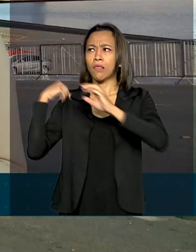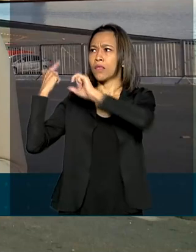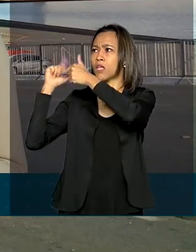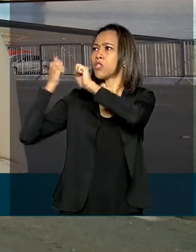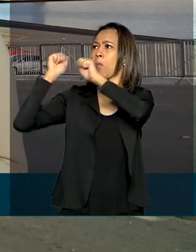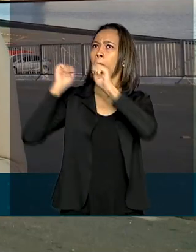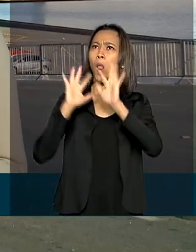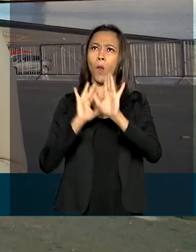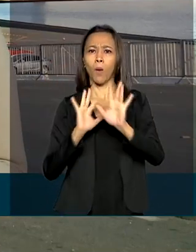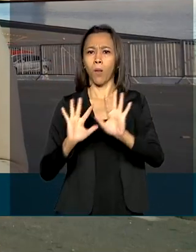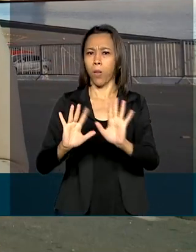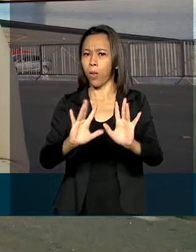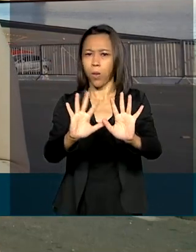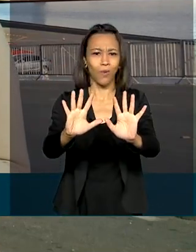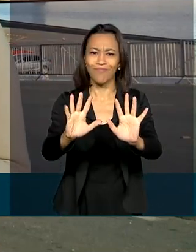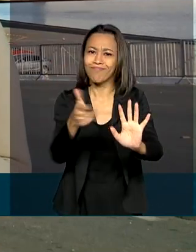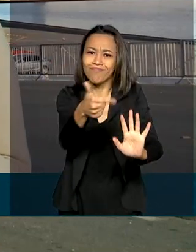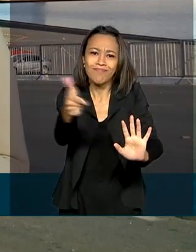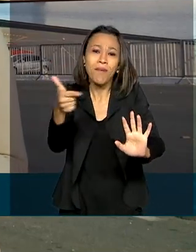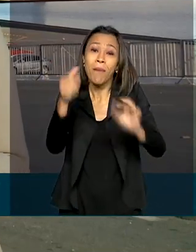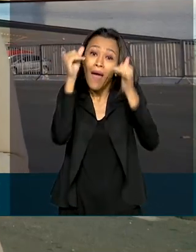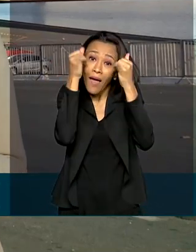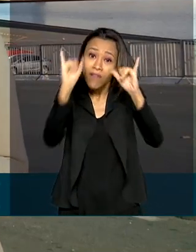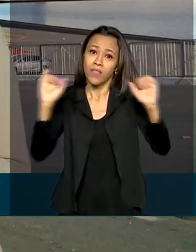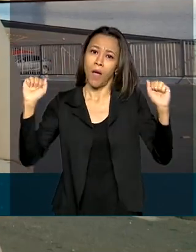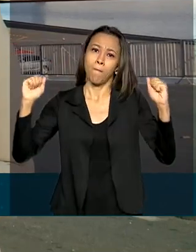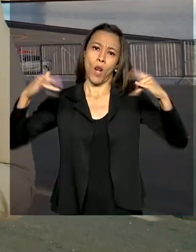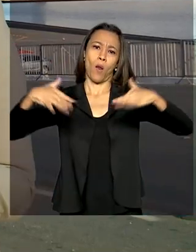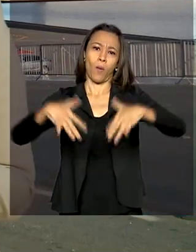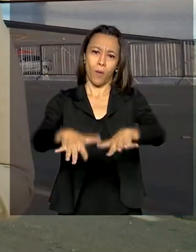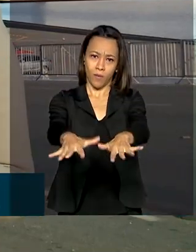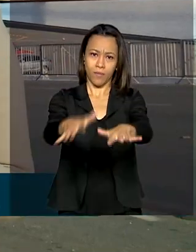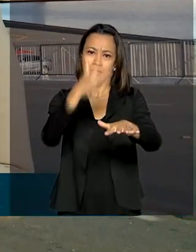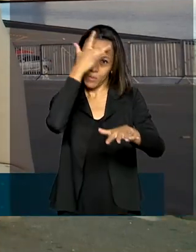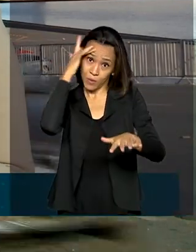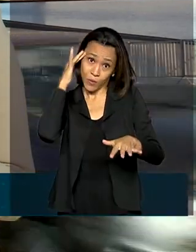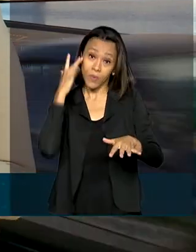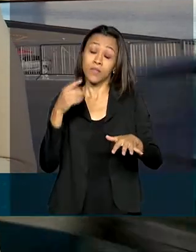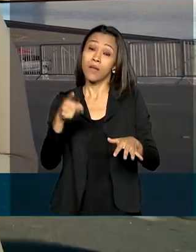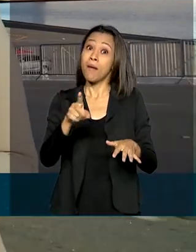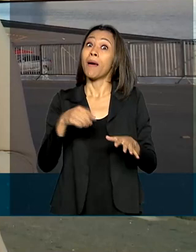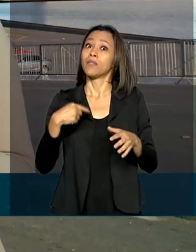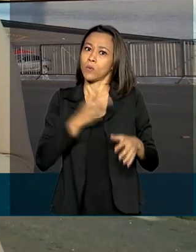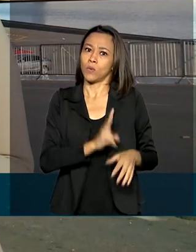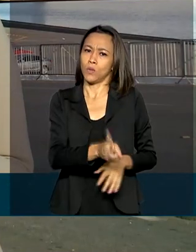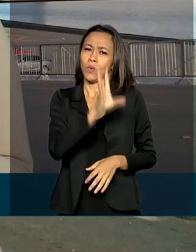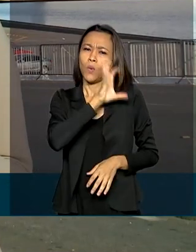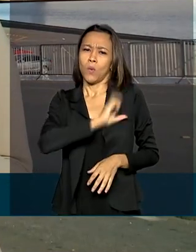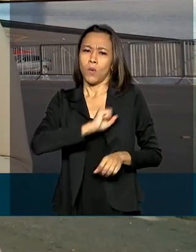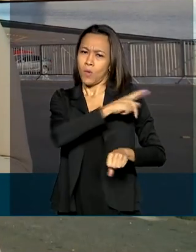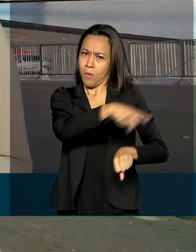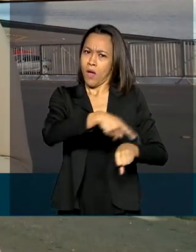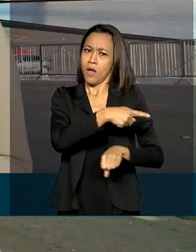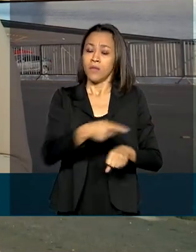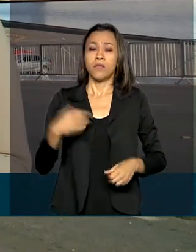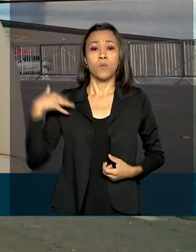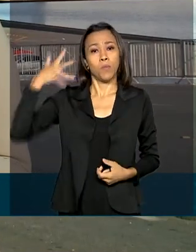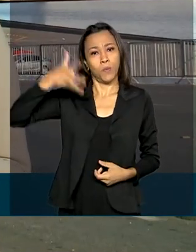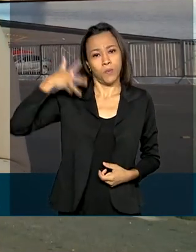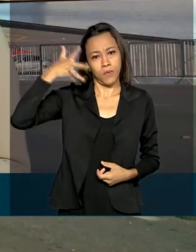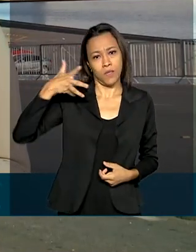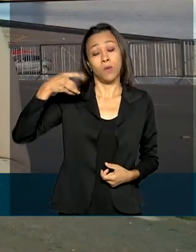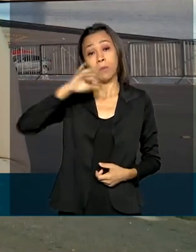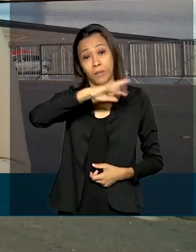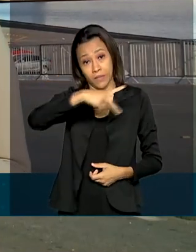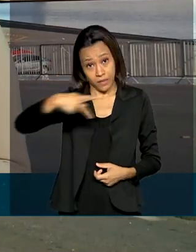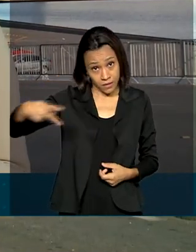desfile para evitar aglomeração, mas sem deixar o patriotismo de lado. Durante o pronunciamento, o presidente Jair